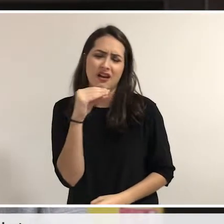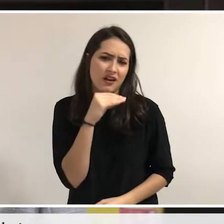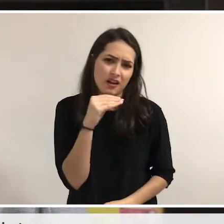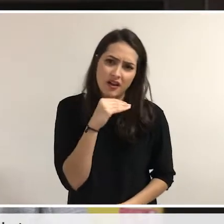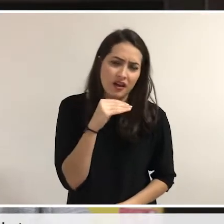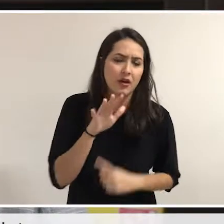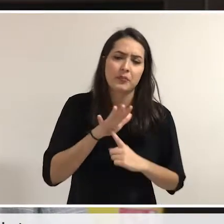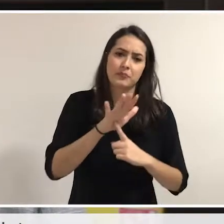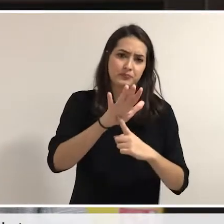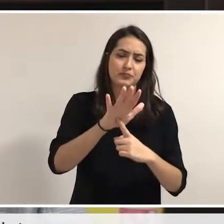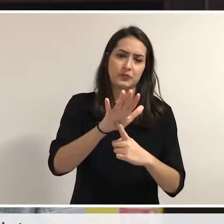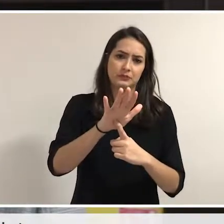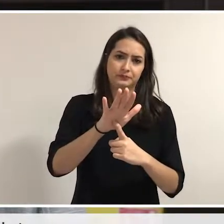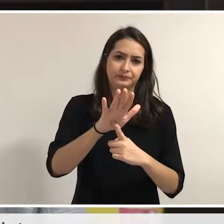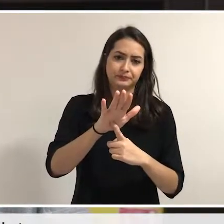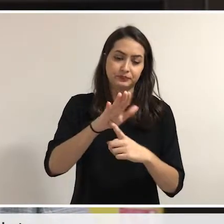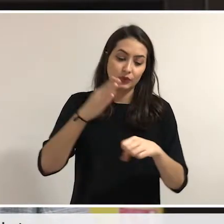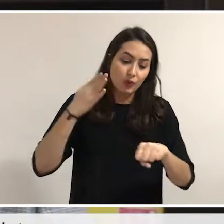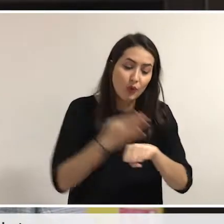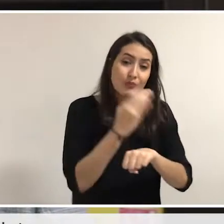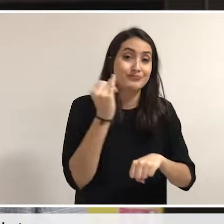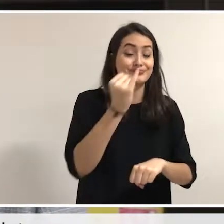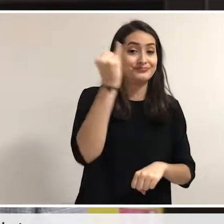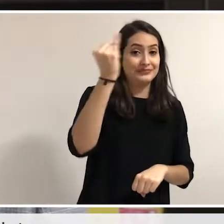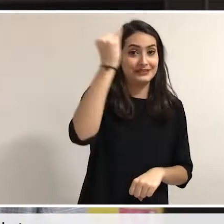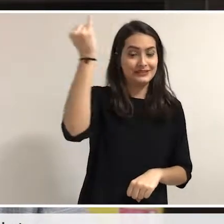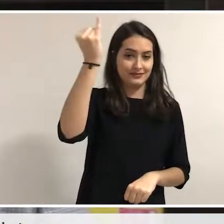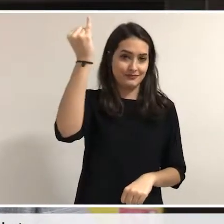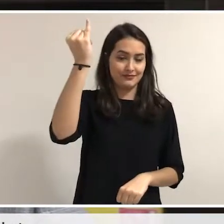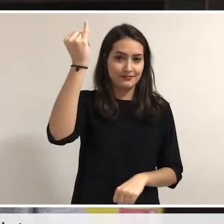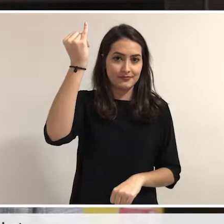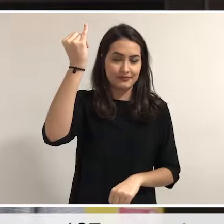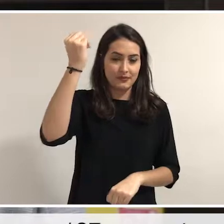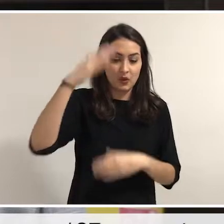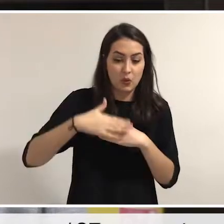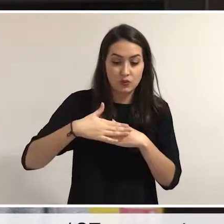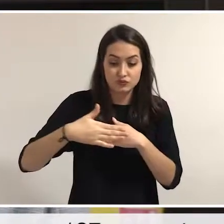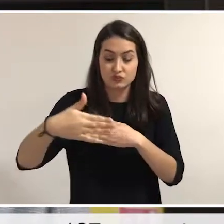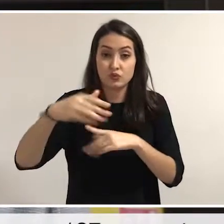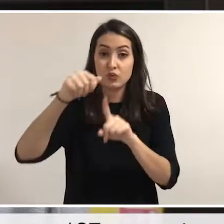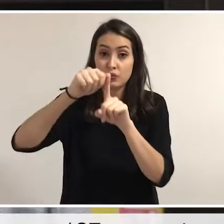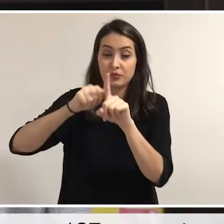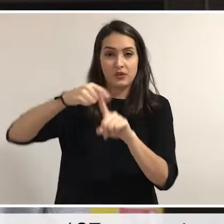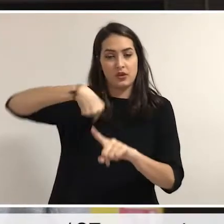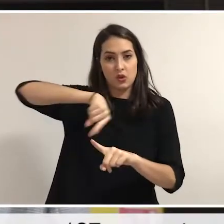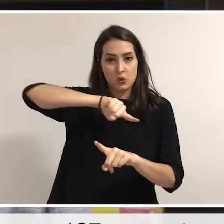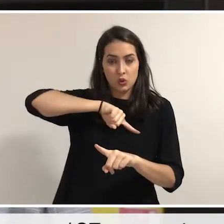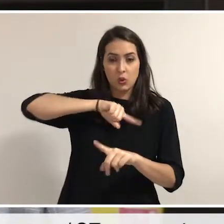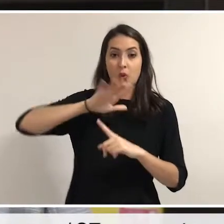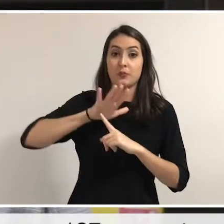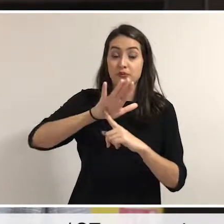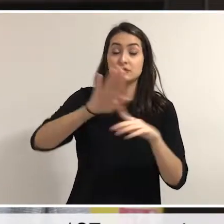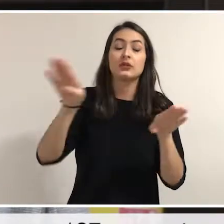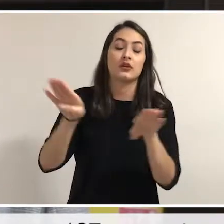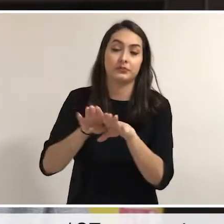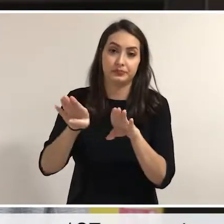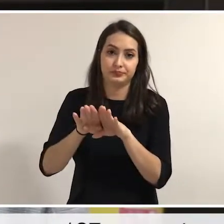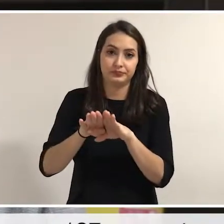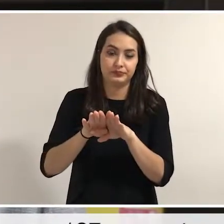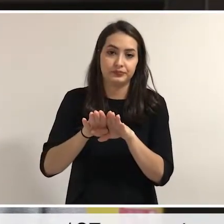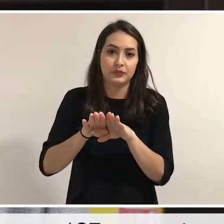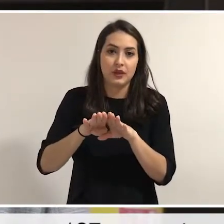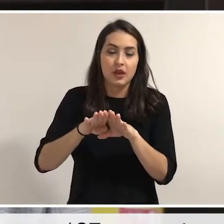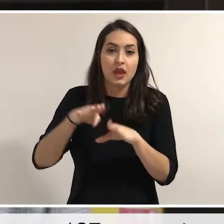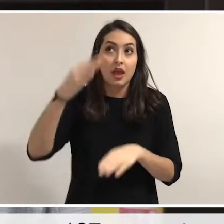as principais conquistas desses quatro anos de trabalho da atual equipe. Sérgio e eu assumimos a reitoria da Unesp